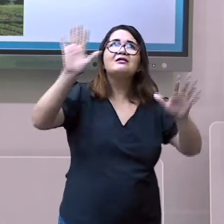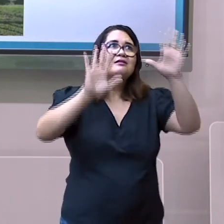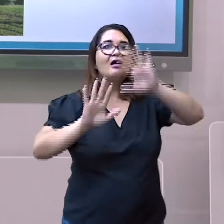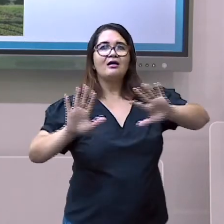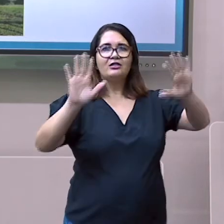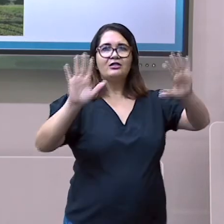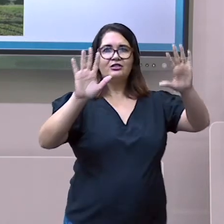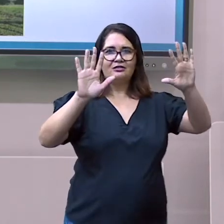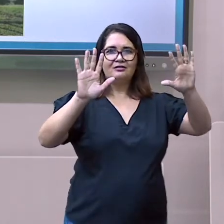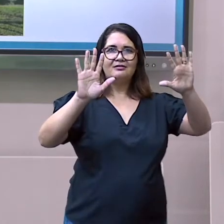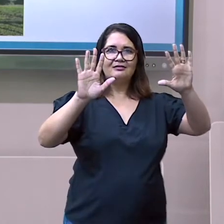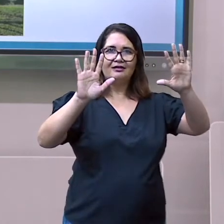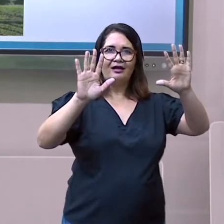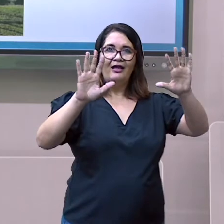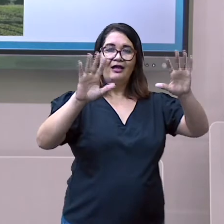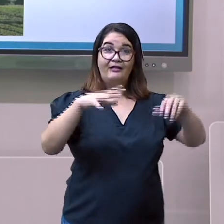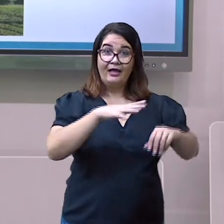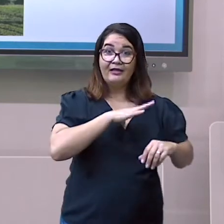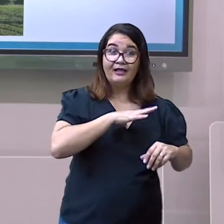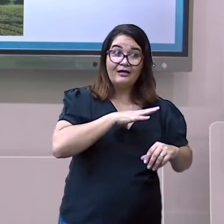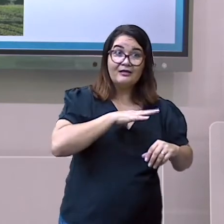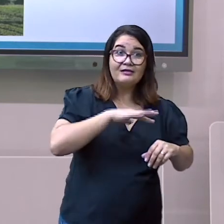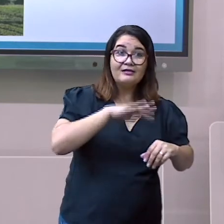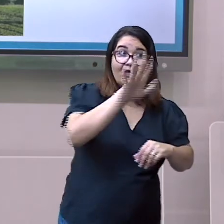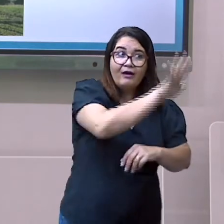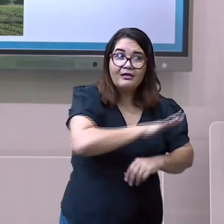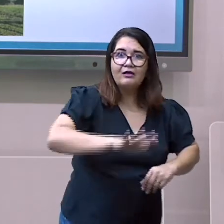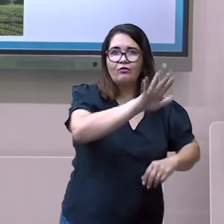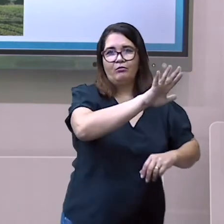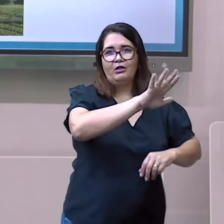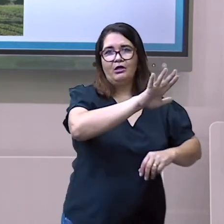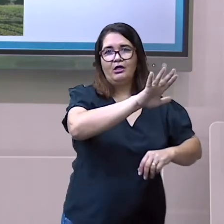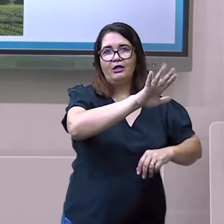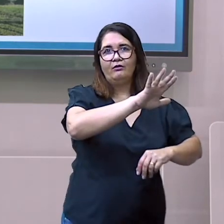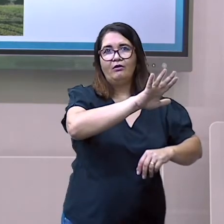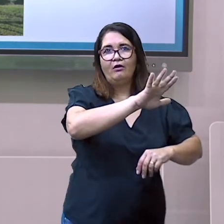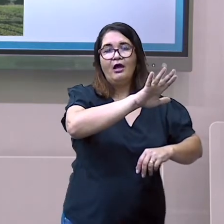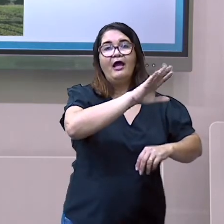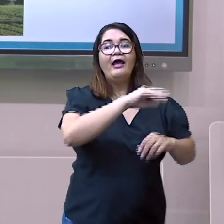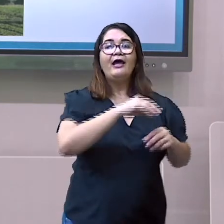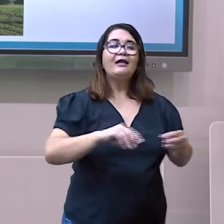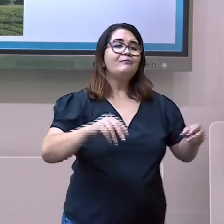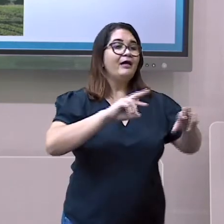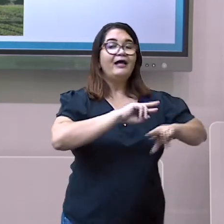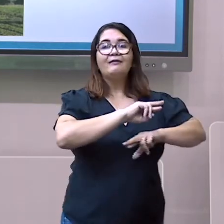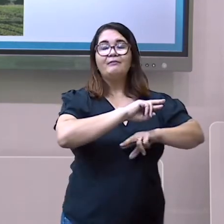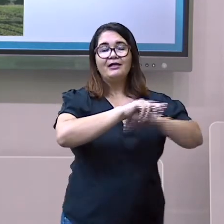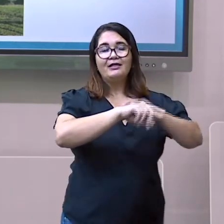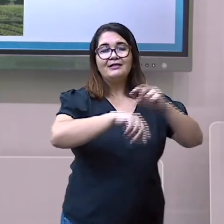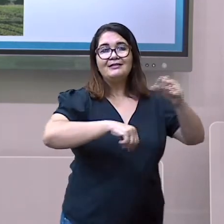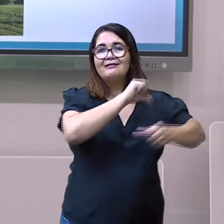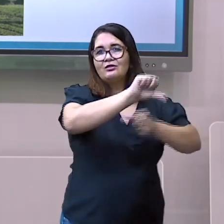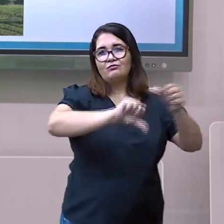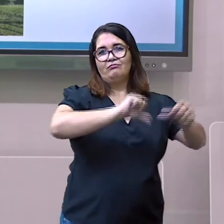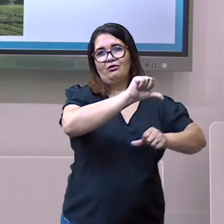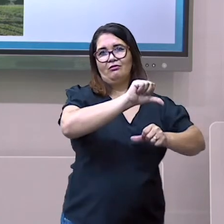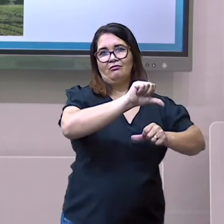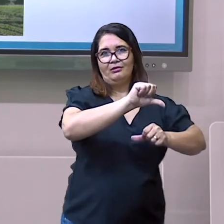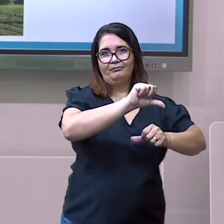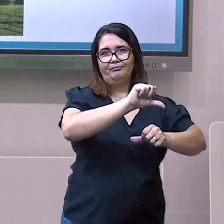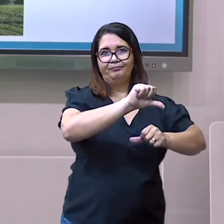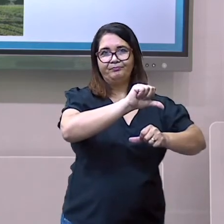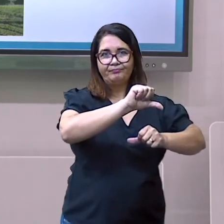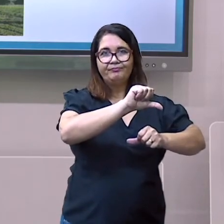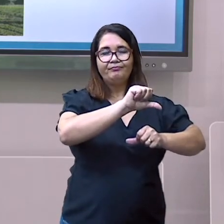se diferenciar de acordo com a atividade econômica predominante da região. Assim,